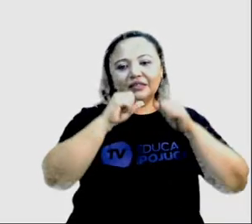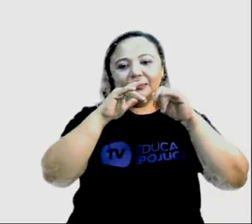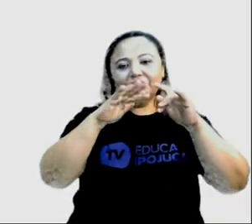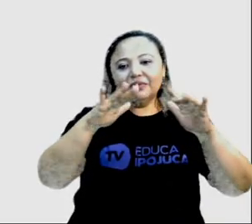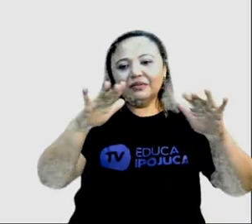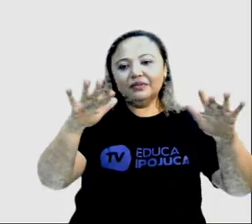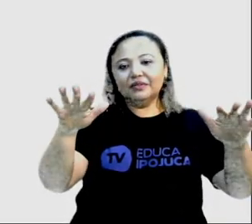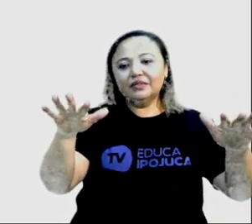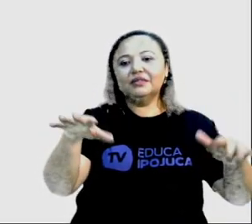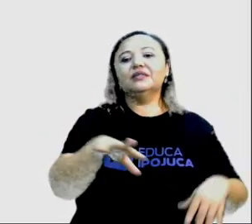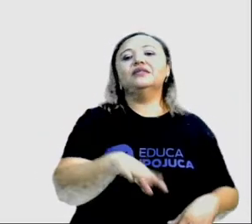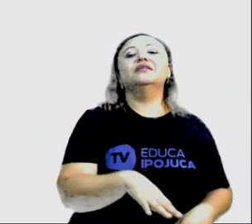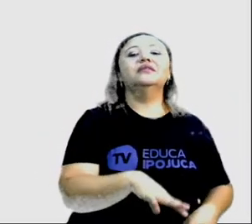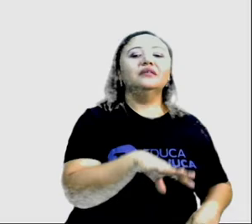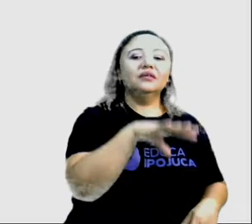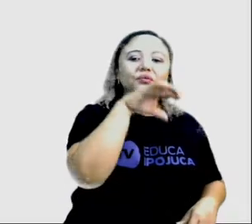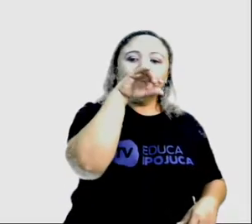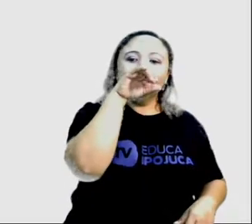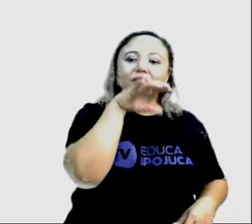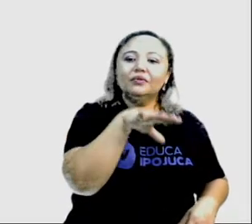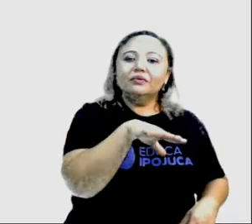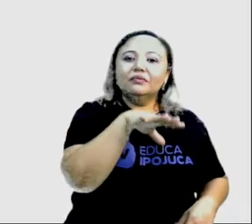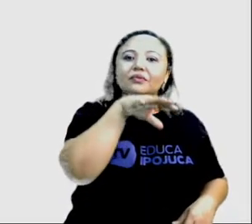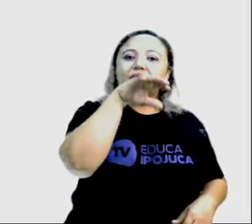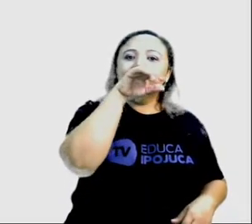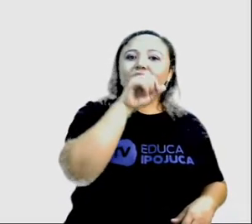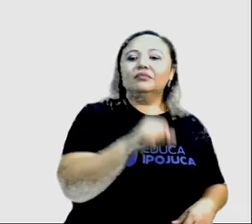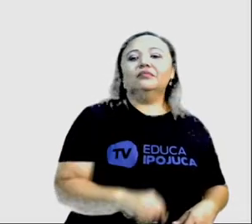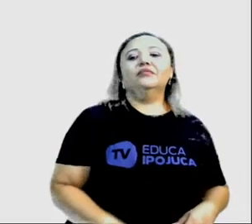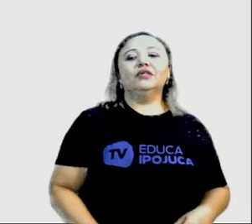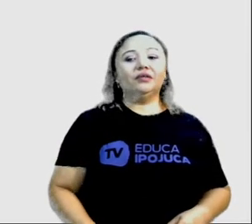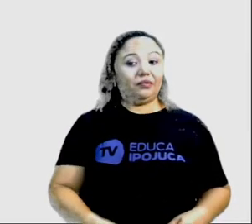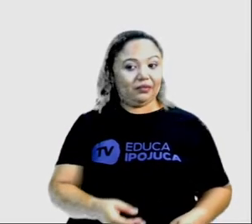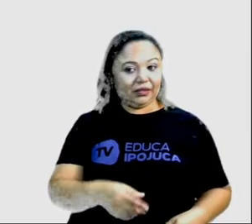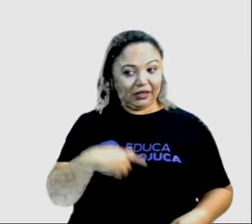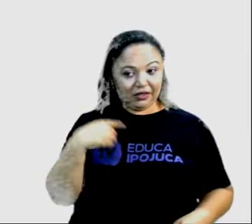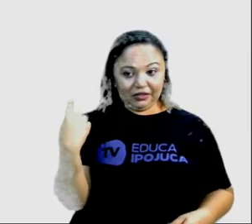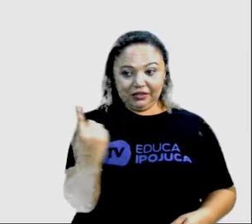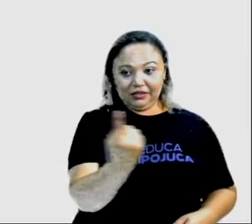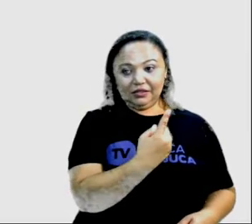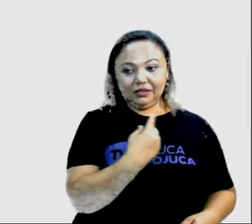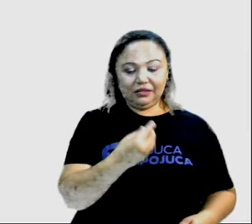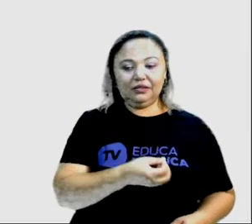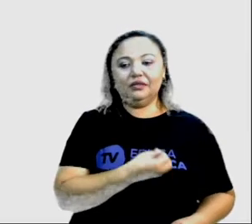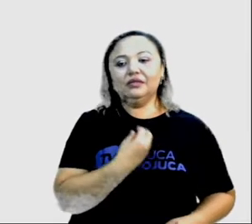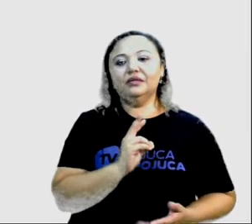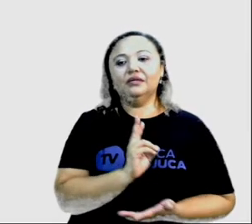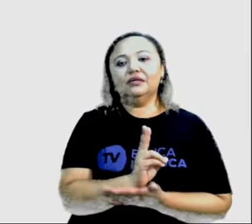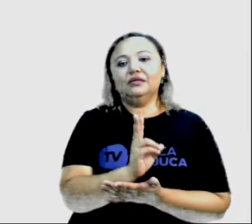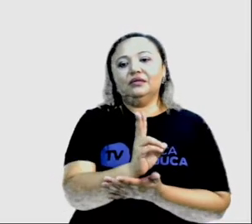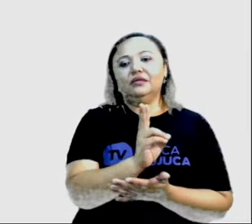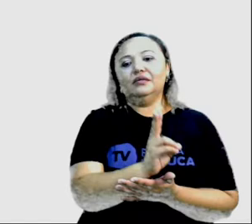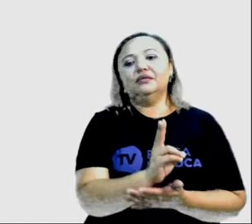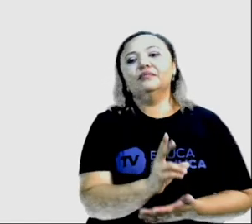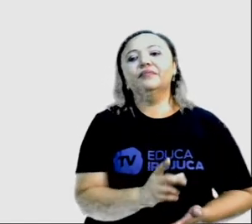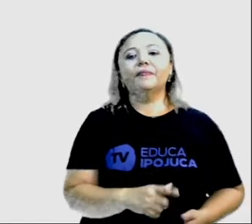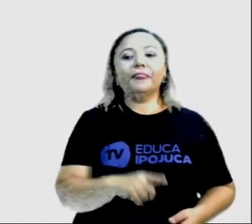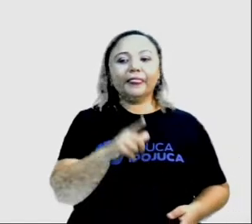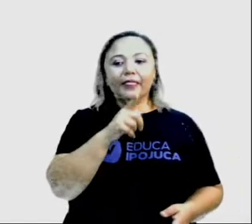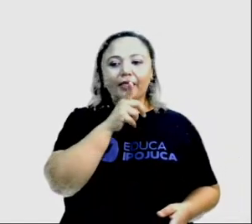gás esse que a gente necessita para a nossa sobrevivência. A água, ela é